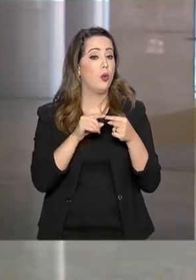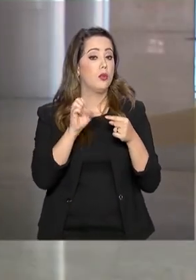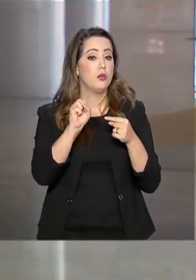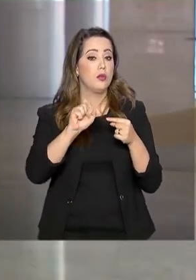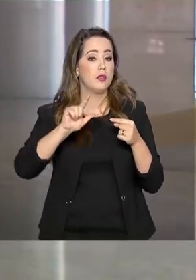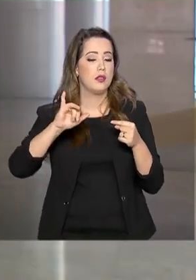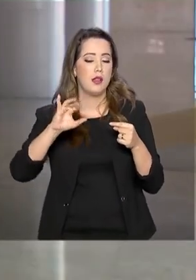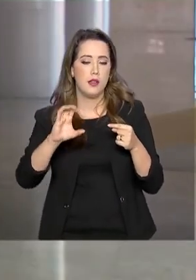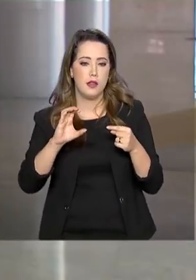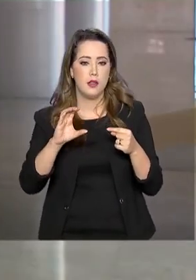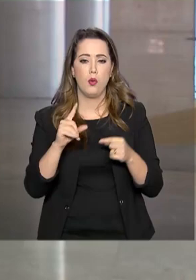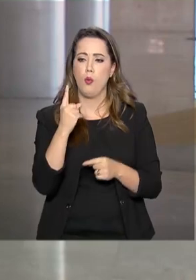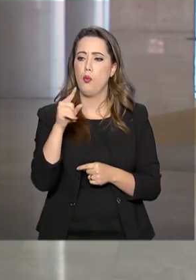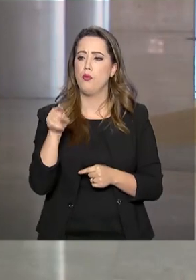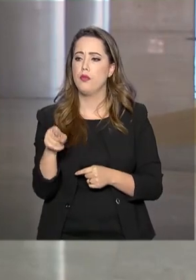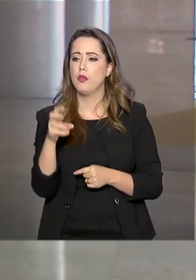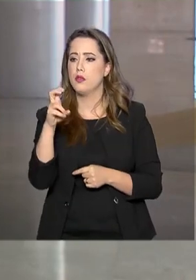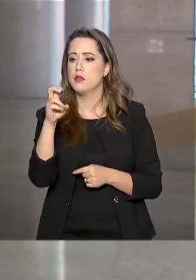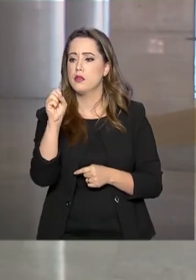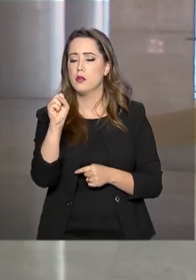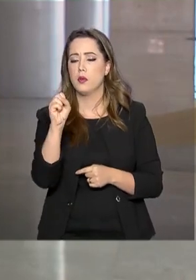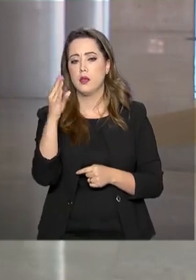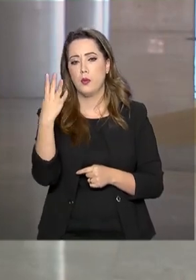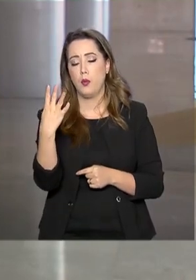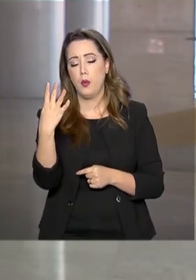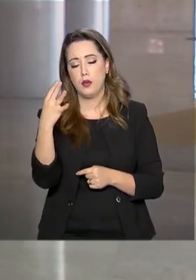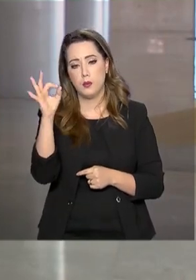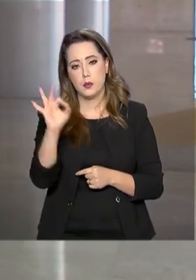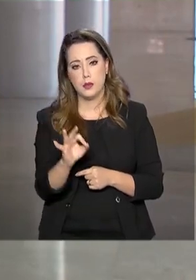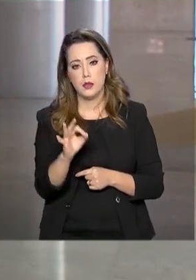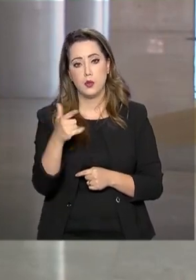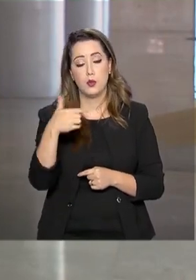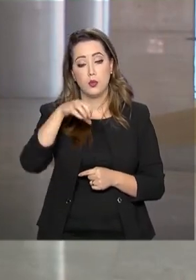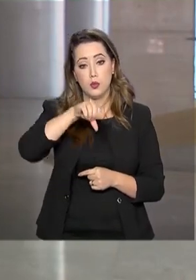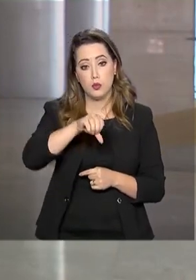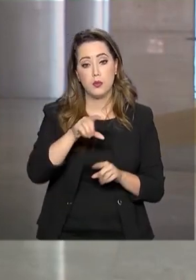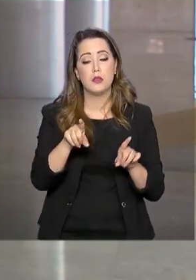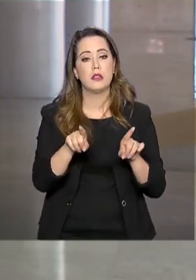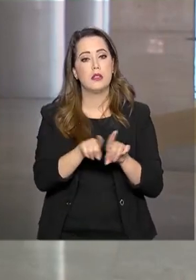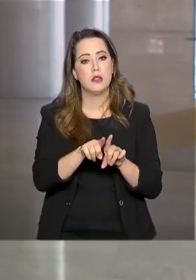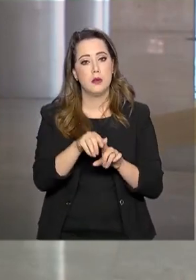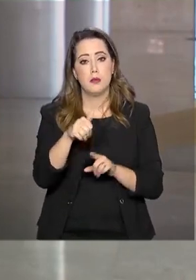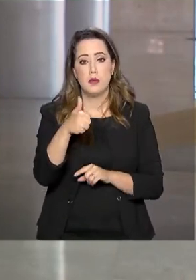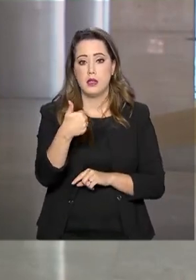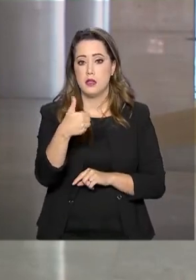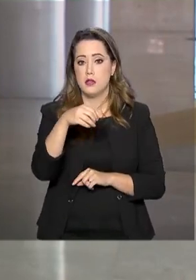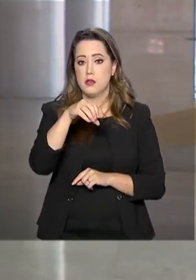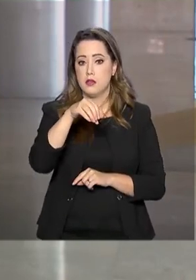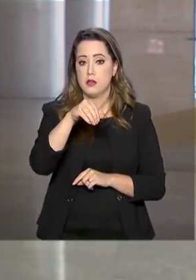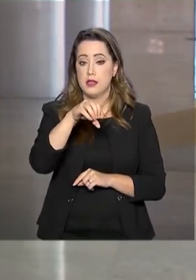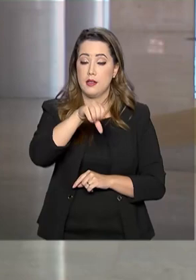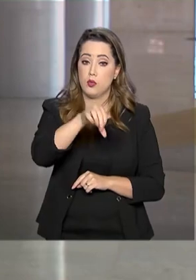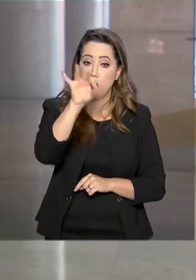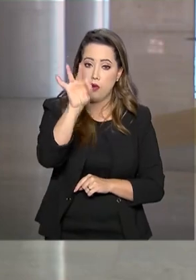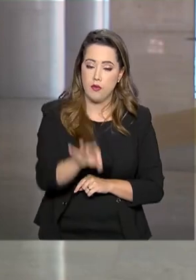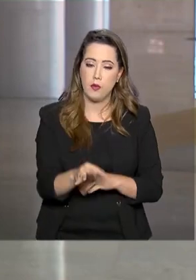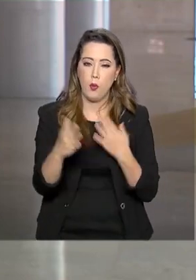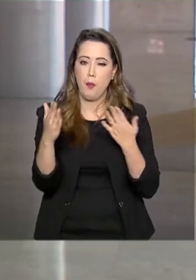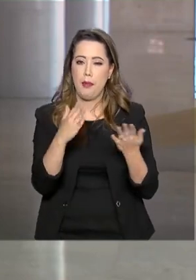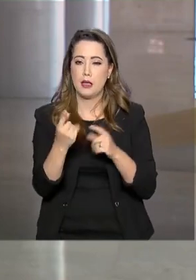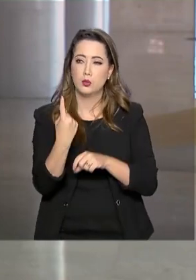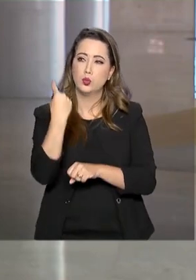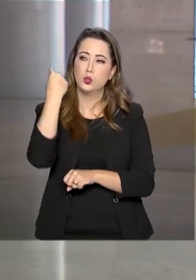será de 1,54% para o lote de 2019 e 109% para o lote de 2008.